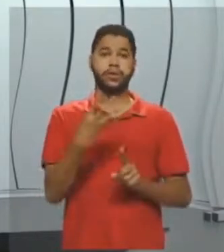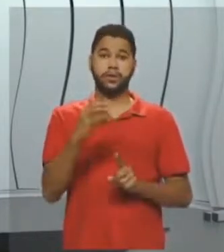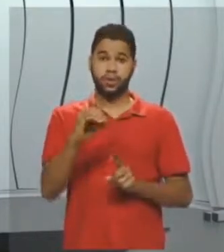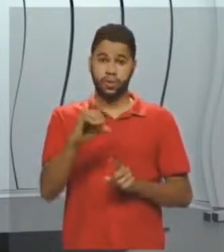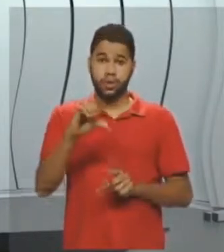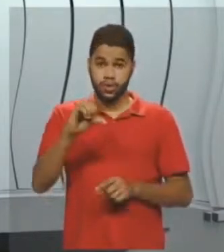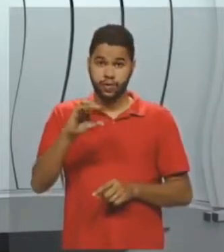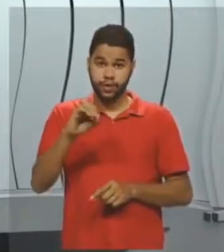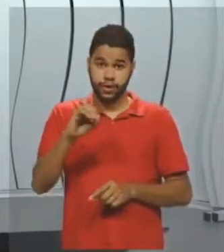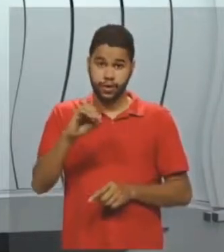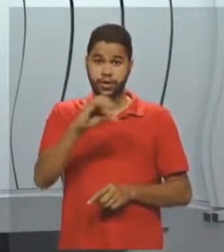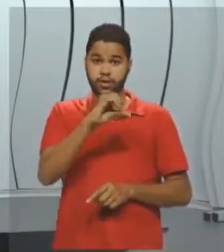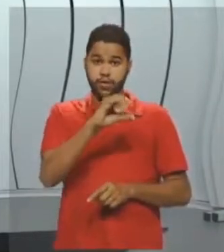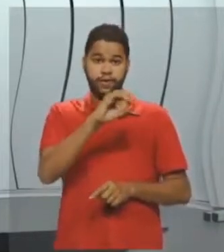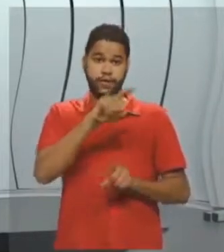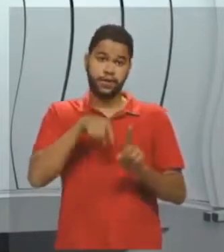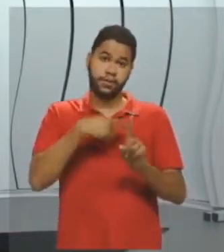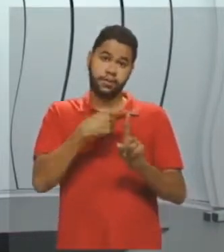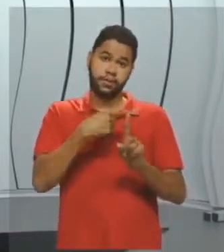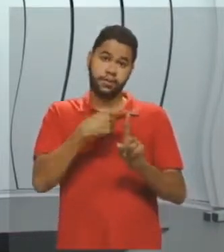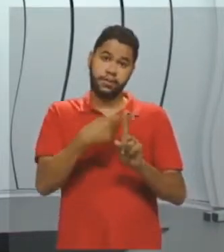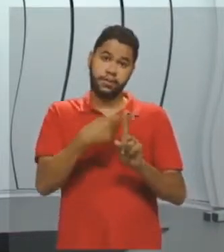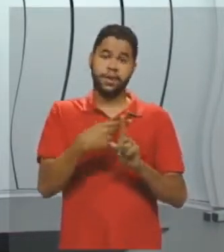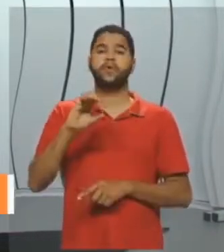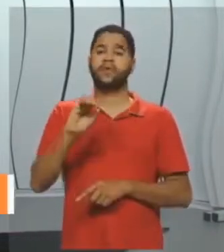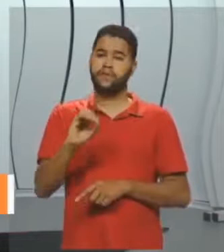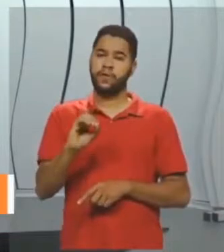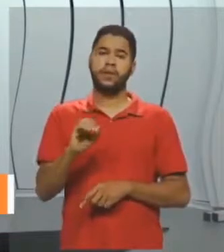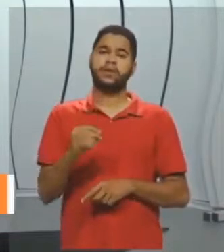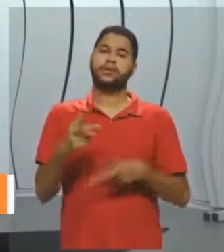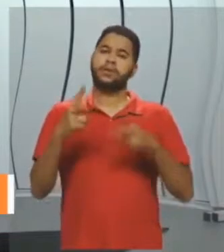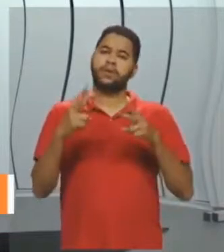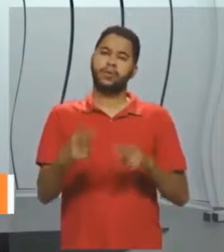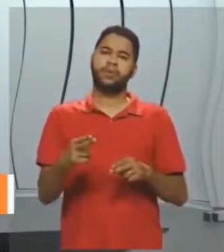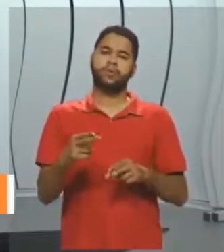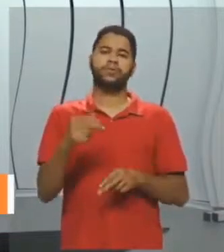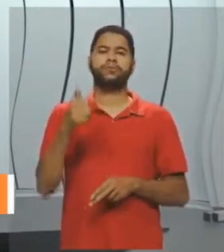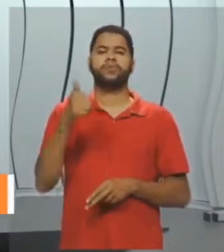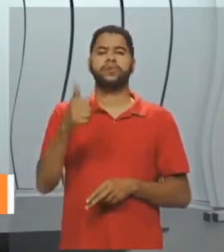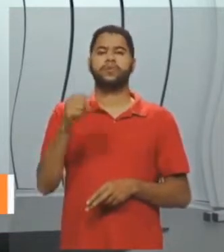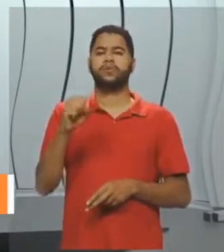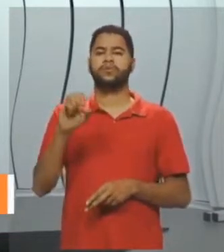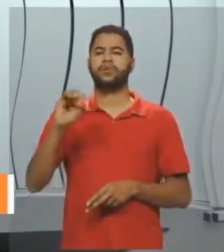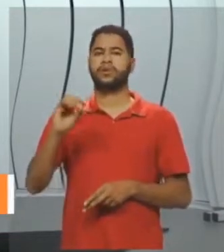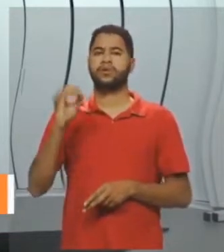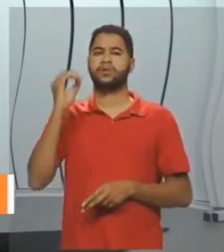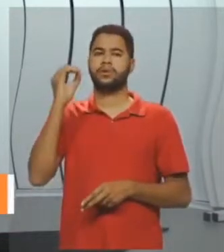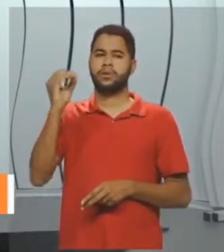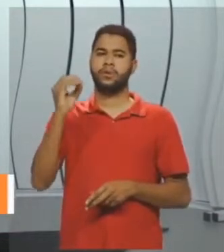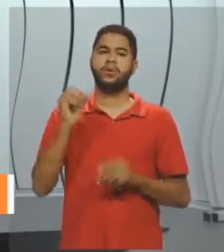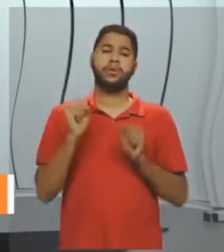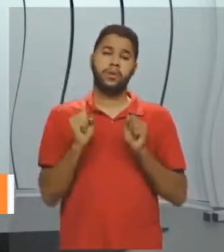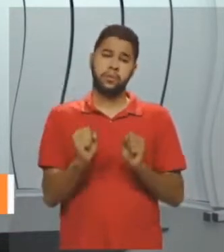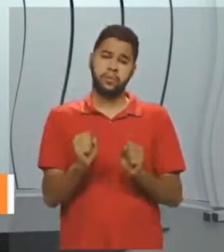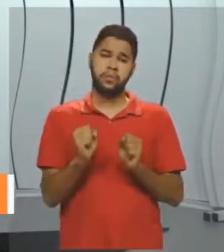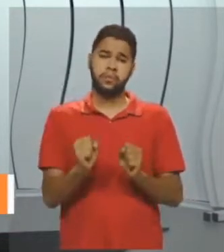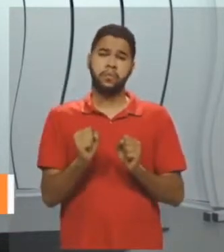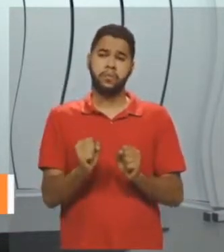90? 90 mais 90 vai ser 180 graus. Então, eu posso